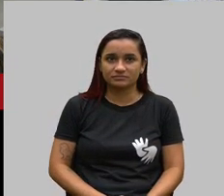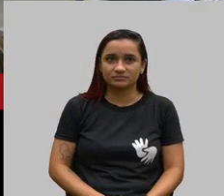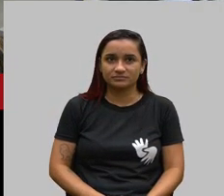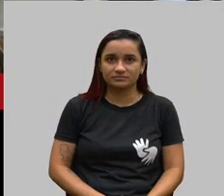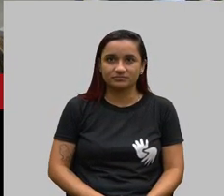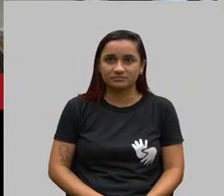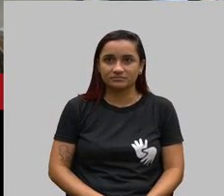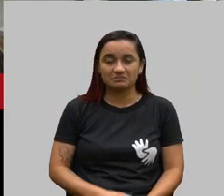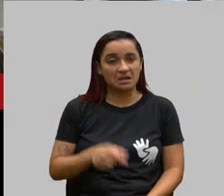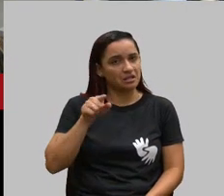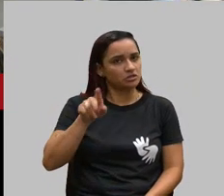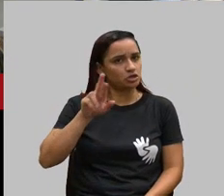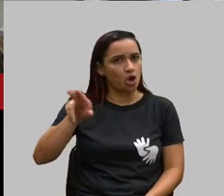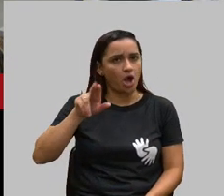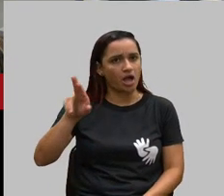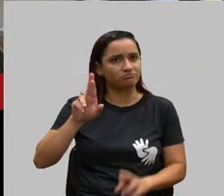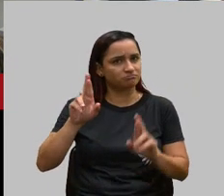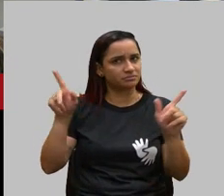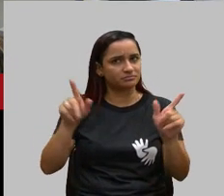Não é essa, não.